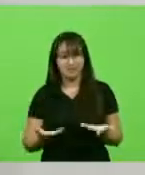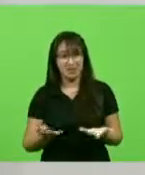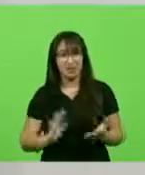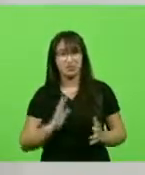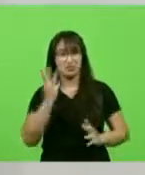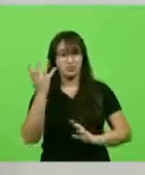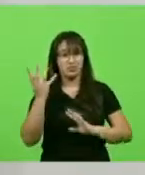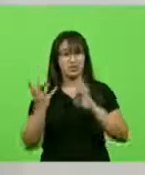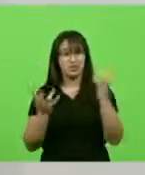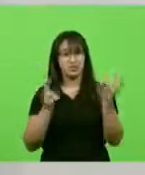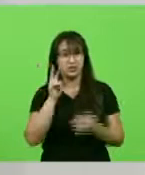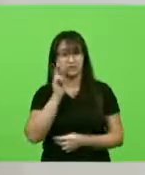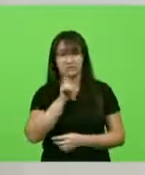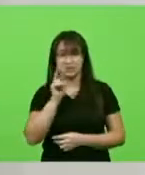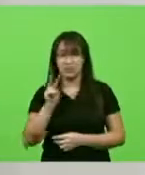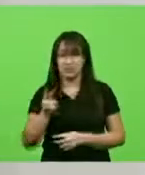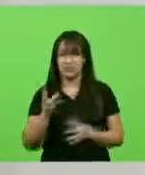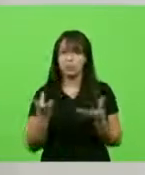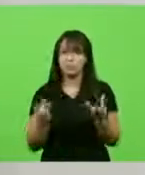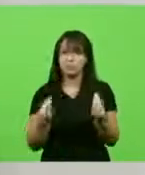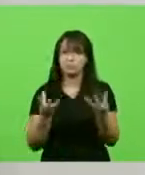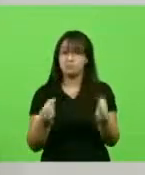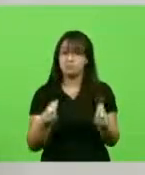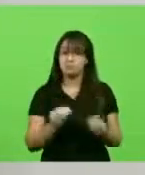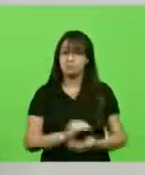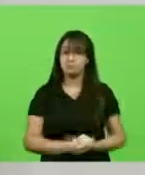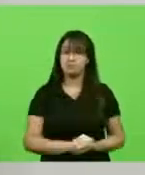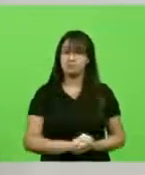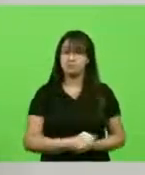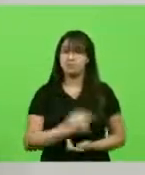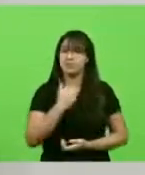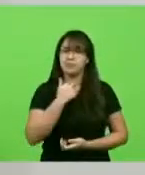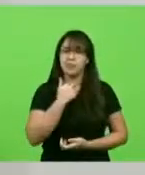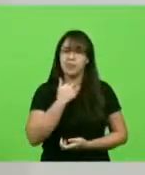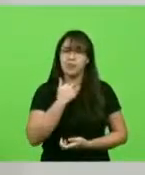e nós não podemos simplesmente